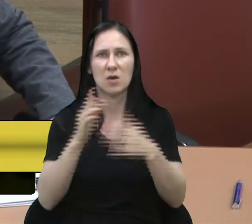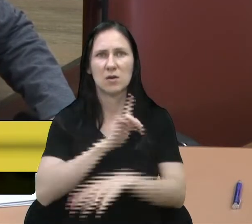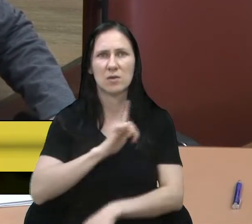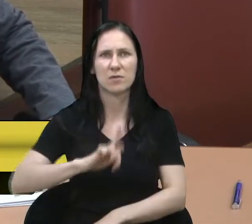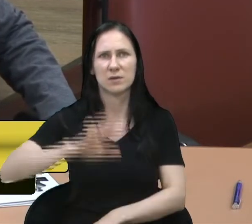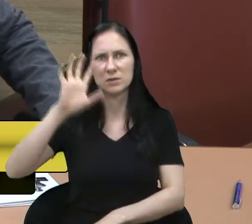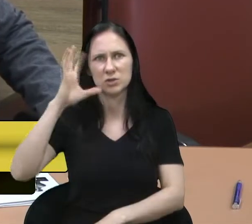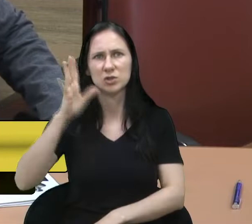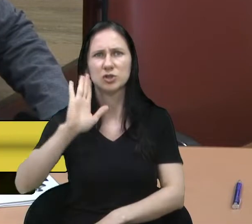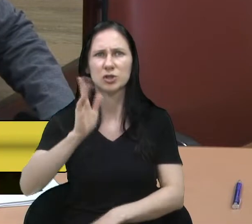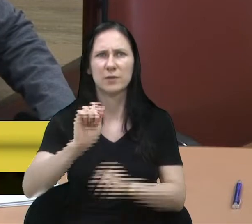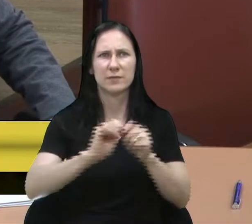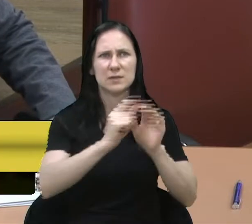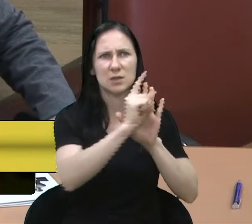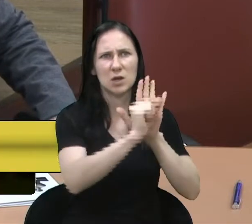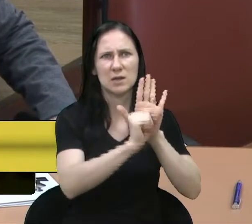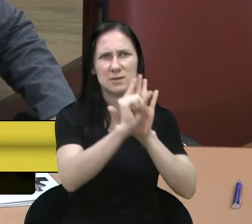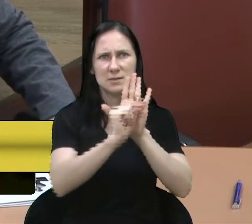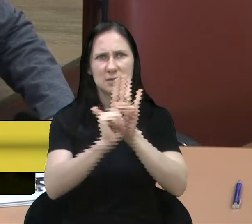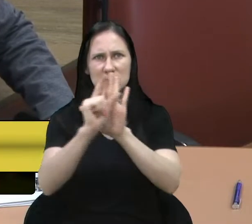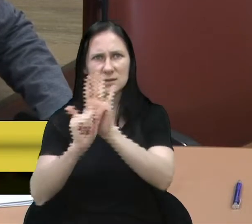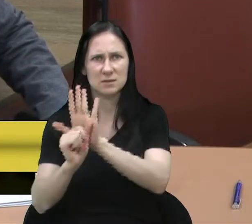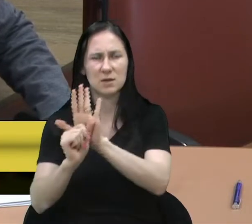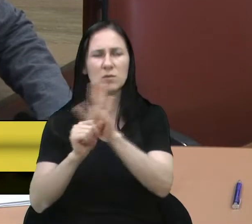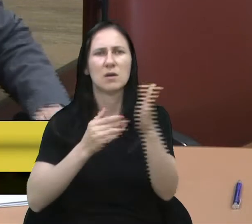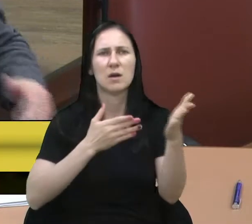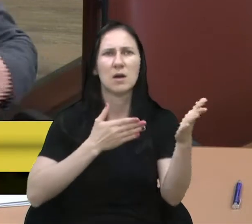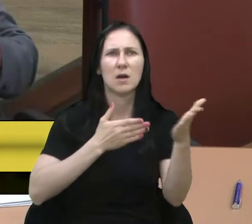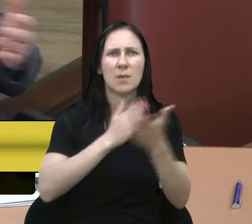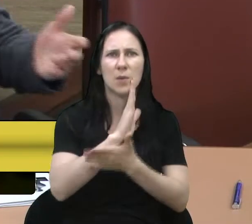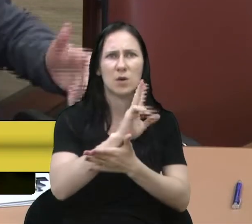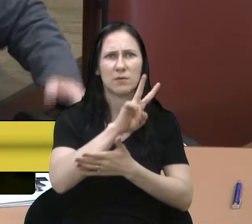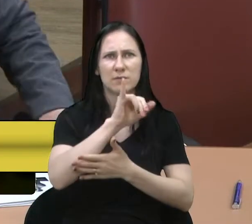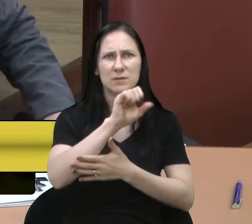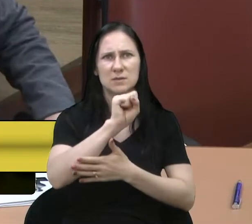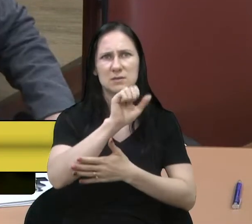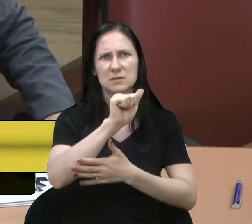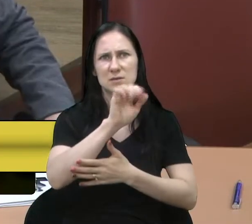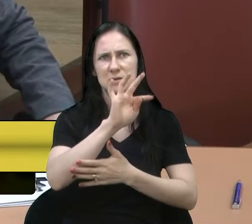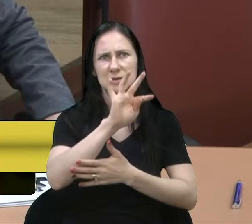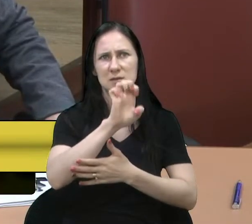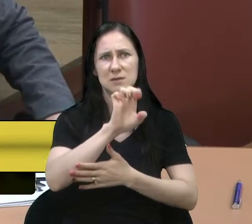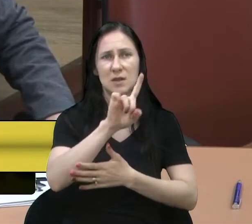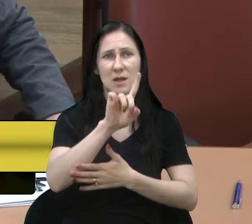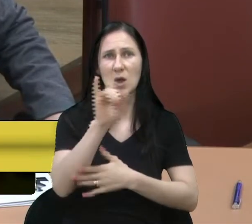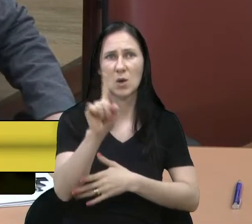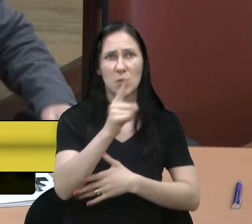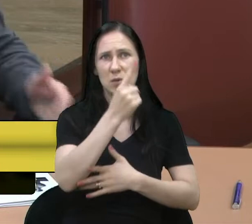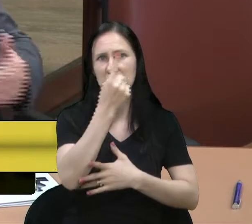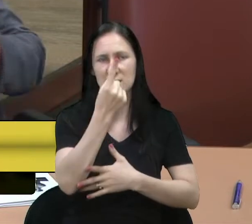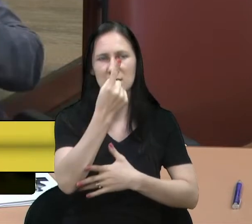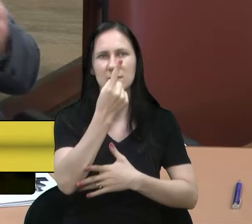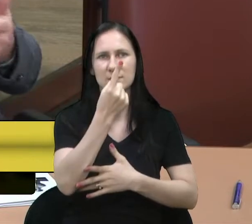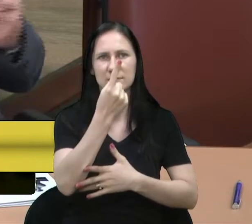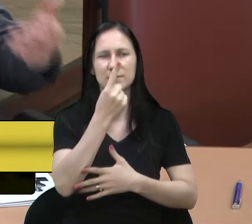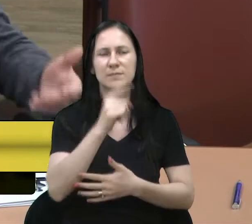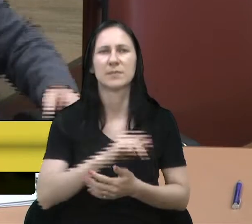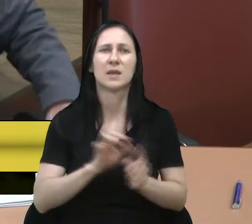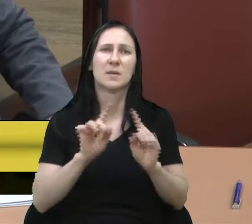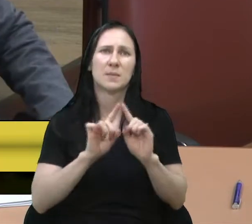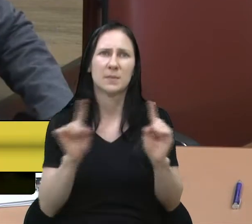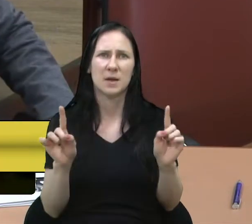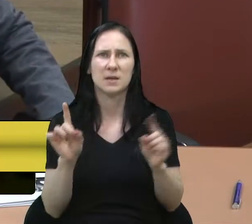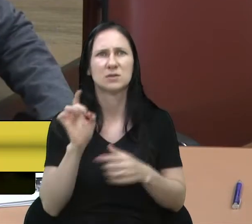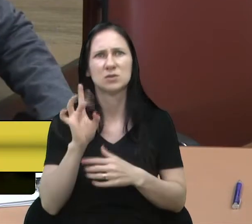a licitação, aprovou a Vizate, que foi a única que se apresentou, mas só queria dizer